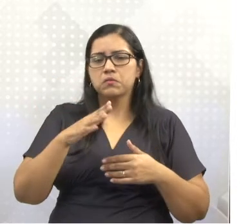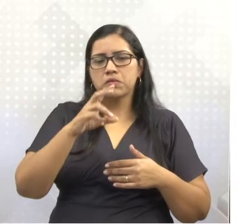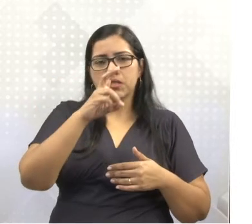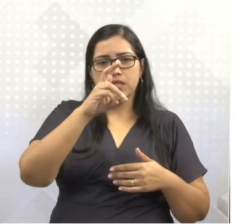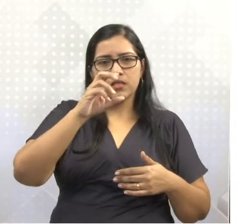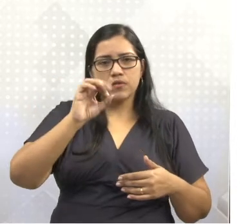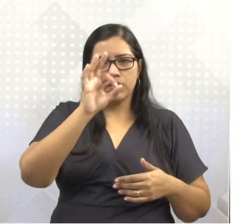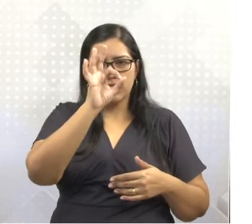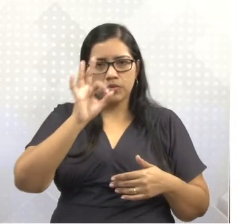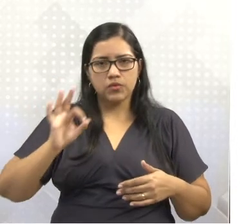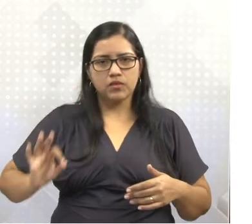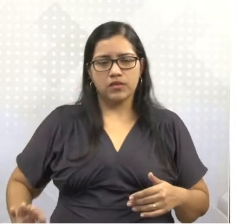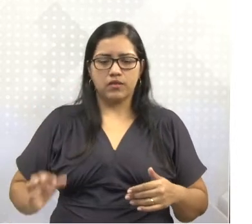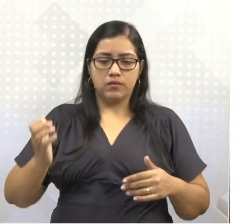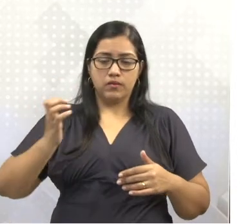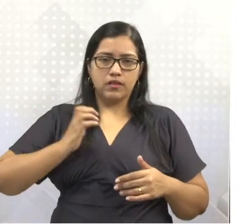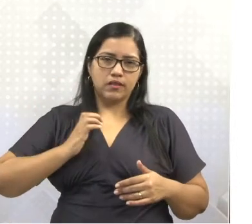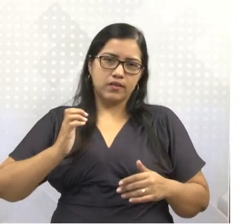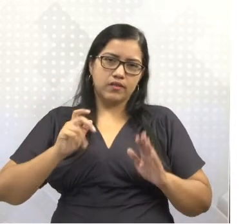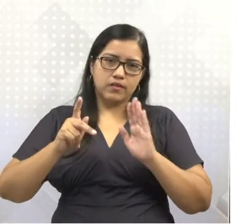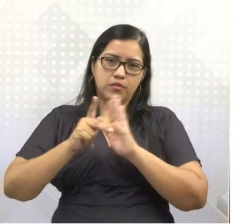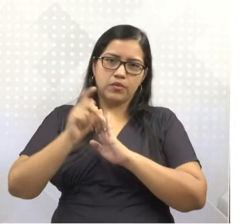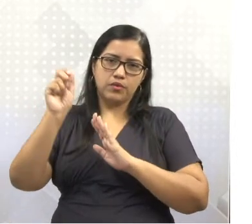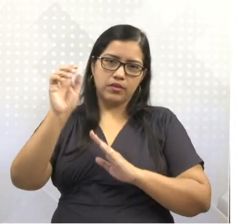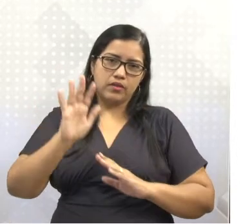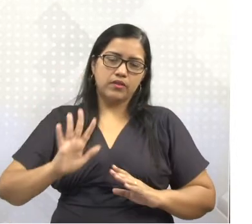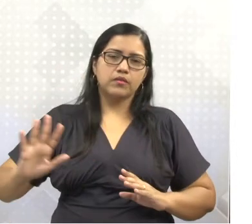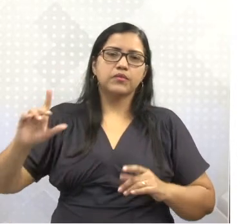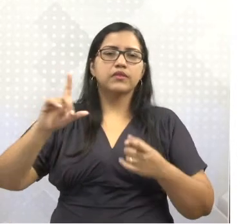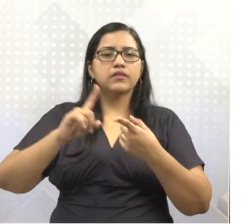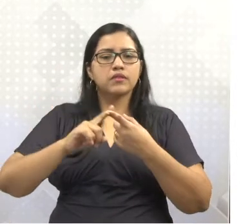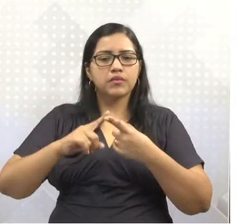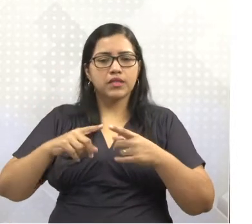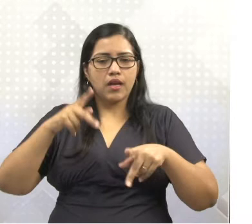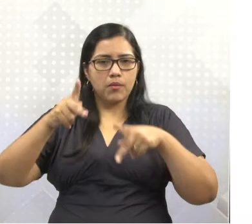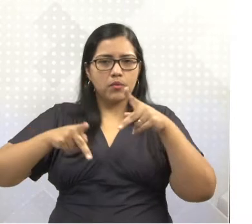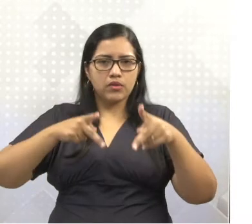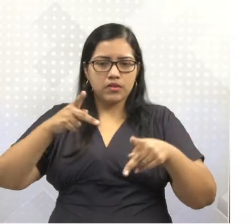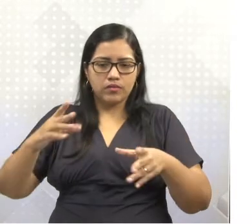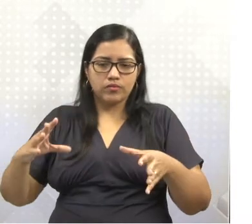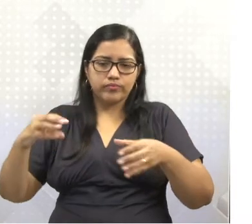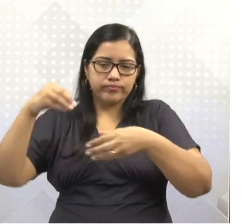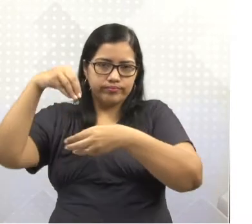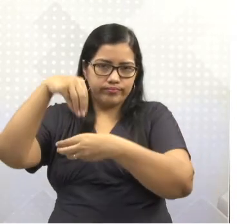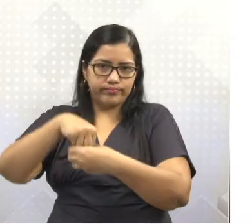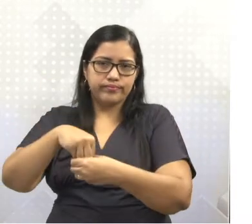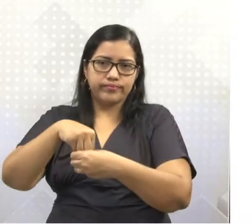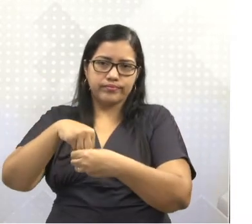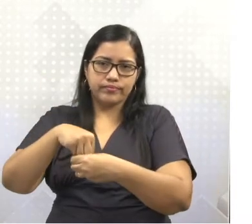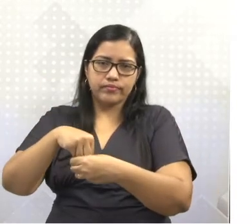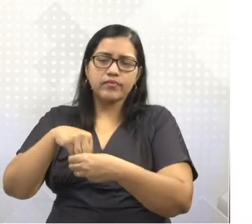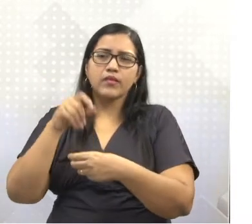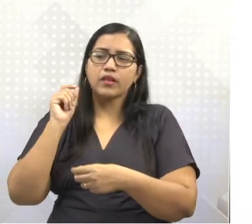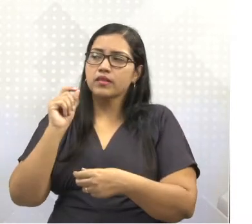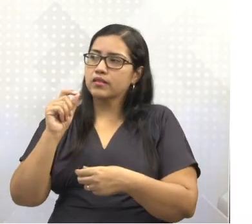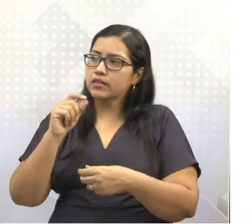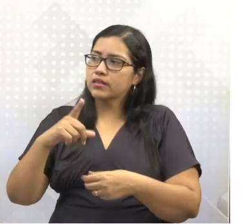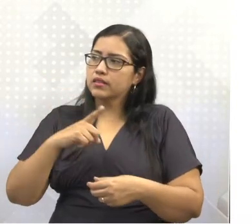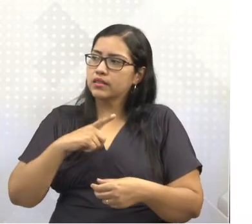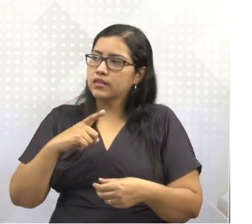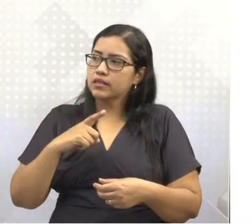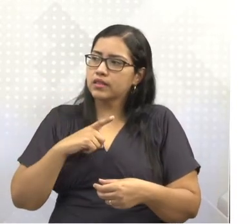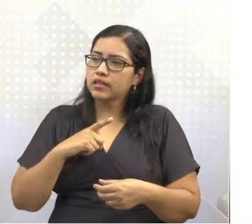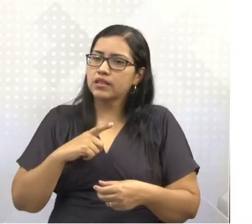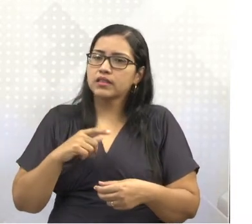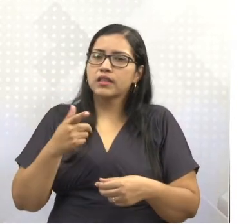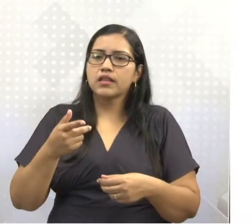das riquezas da Europa, né? E abrigam a maior parte da população. E esse setor de serviço se encontra a